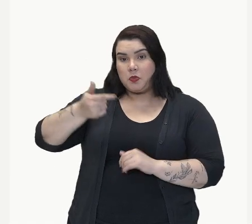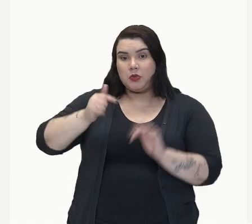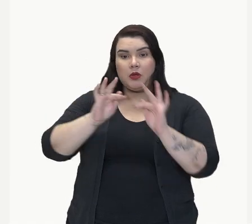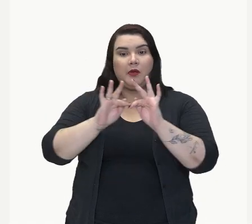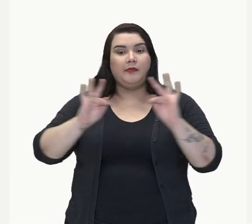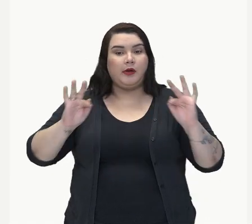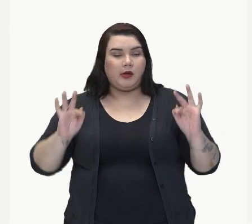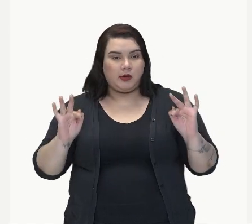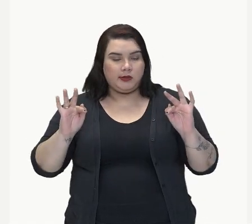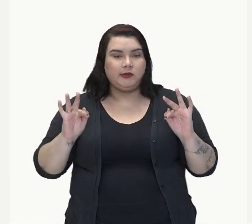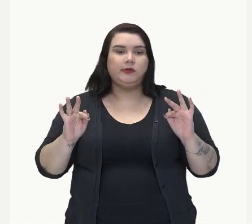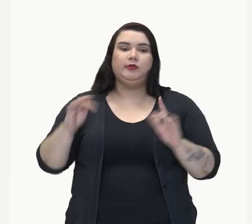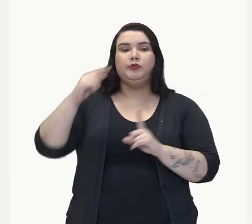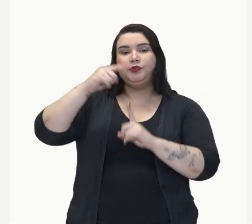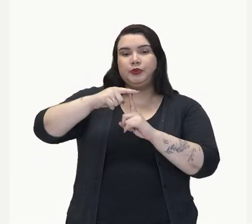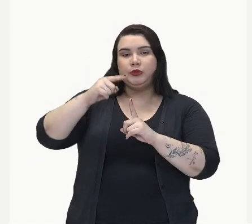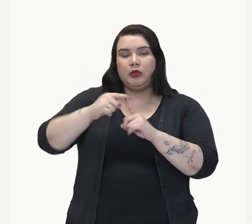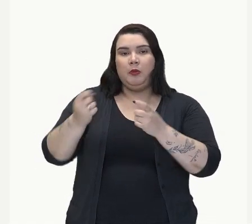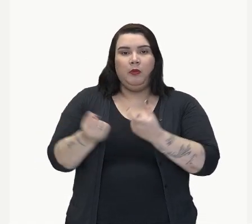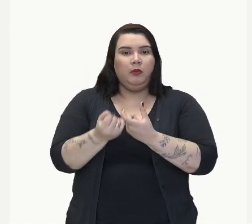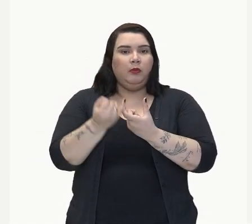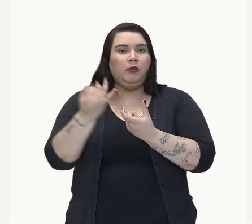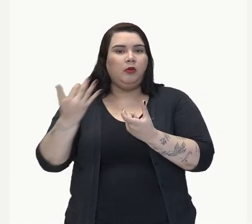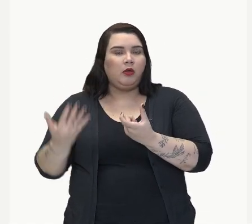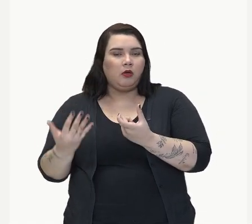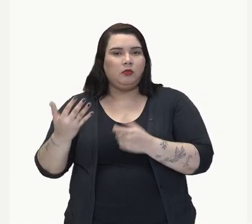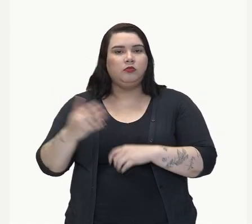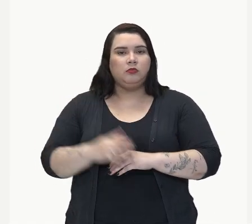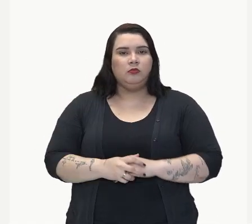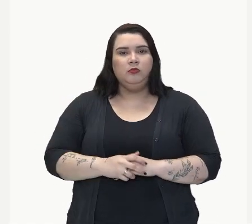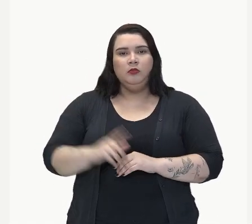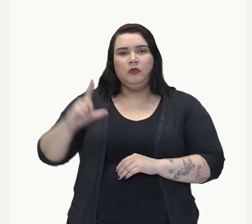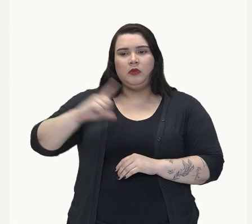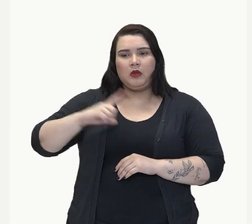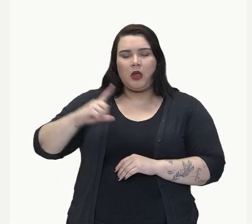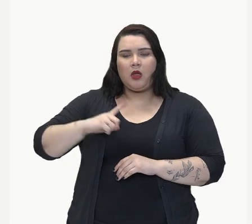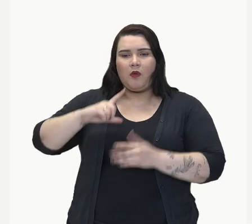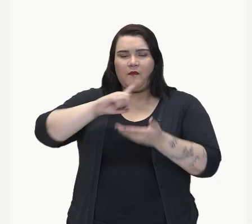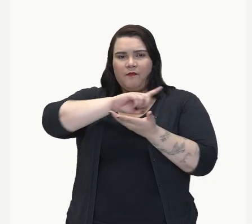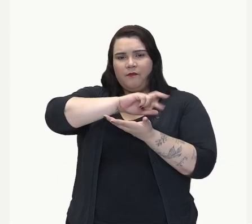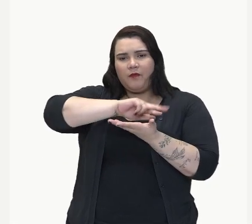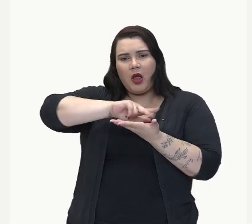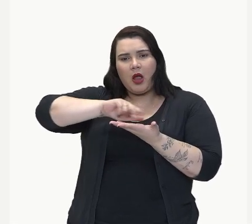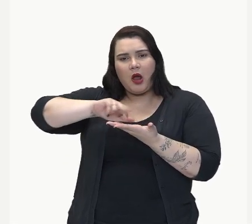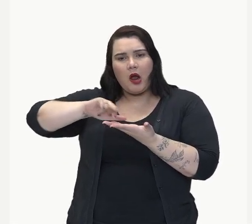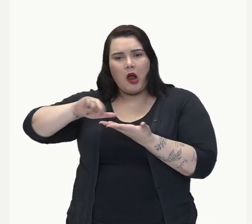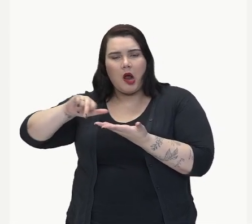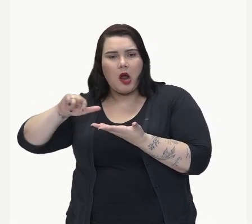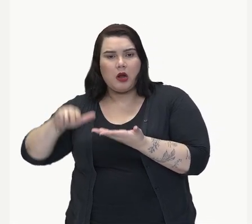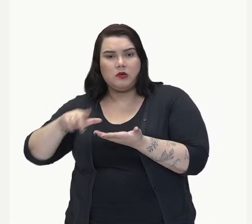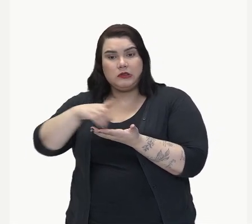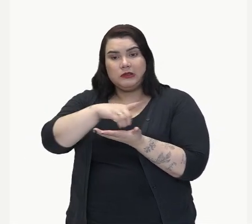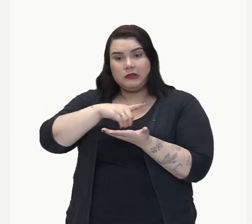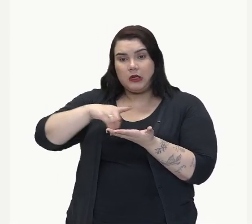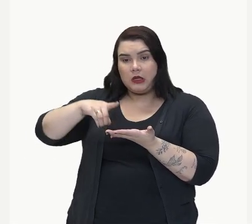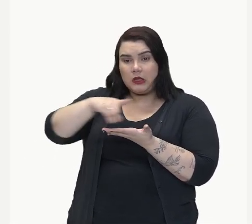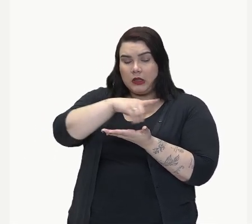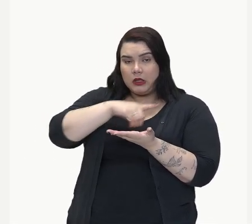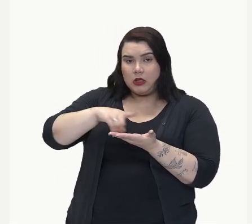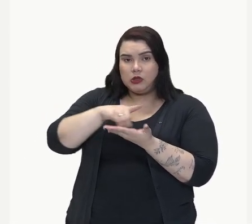discos. Discos, bastantes, né? Então, discos, aí é o substantivo,